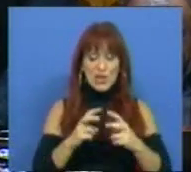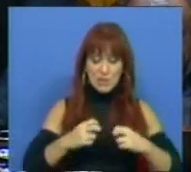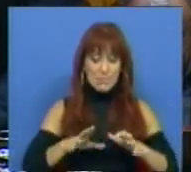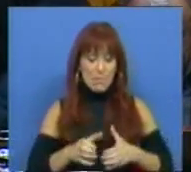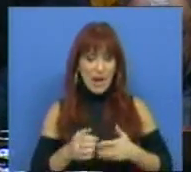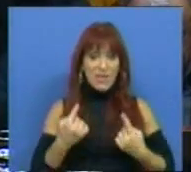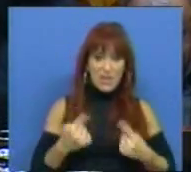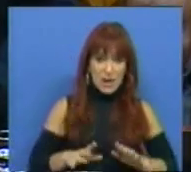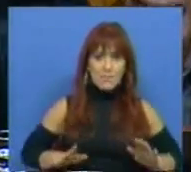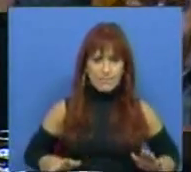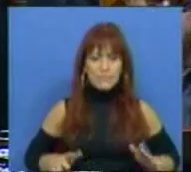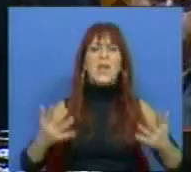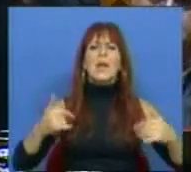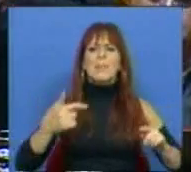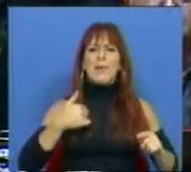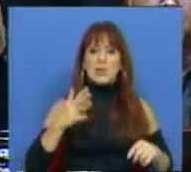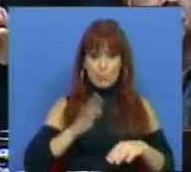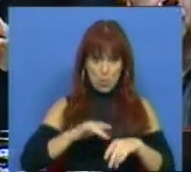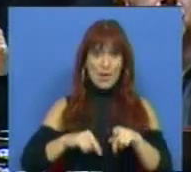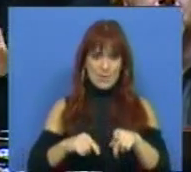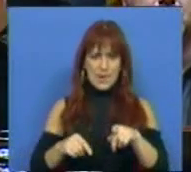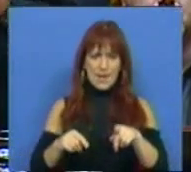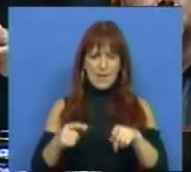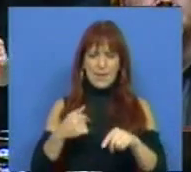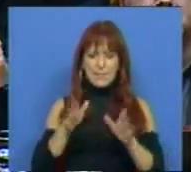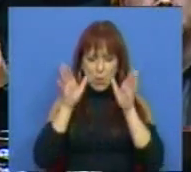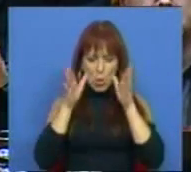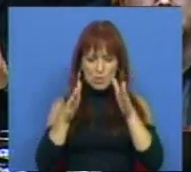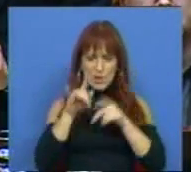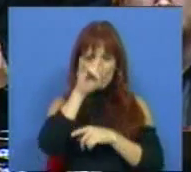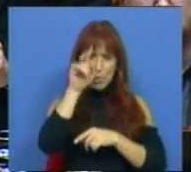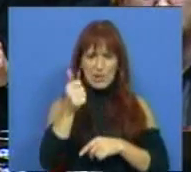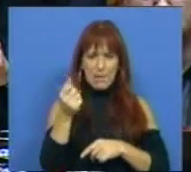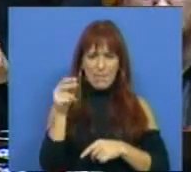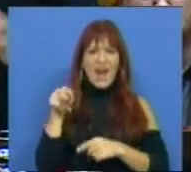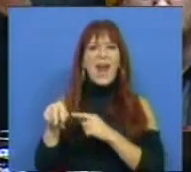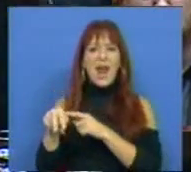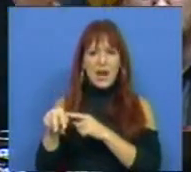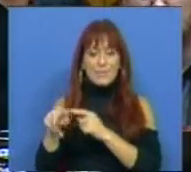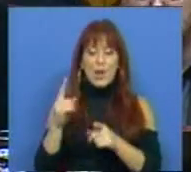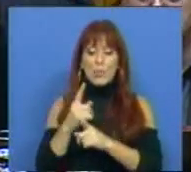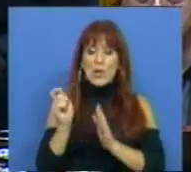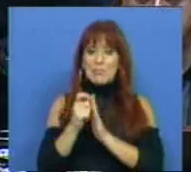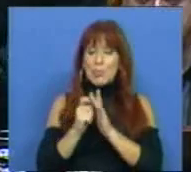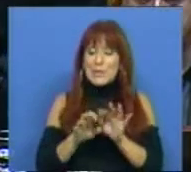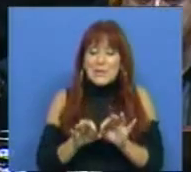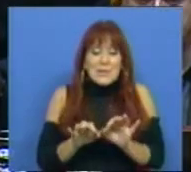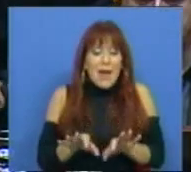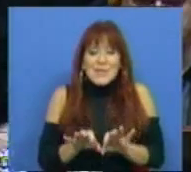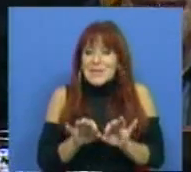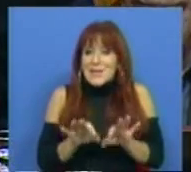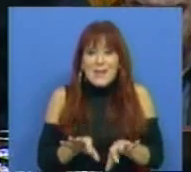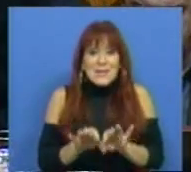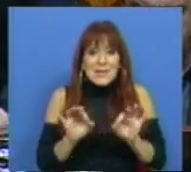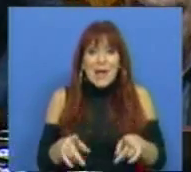bancada tinha. Mas quero, por isso mesmo, concentrar-me sobre a questão do BPM. Porque o critério é exatamente o